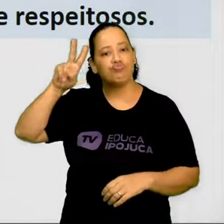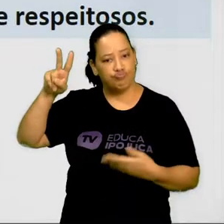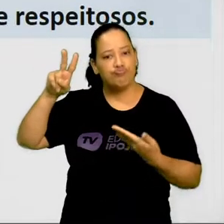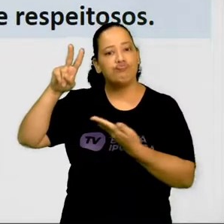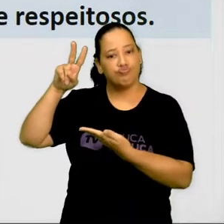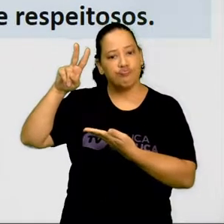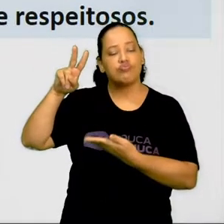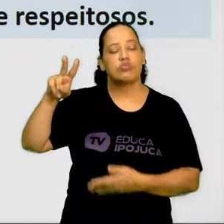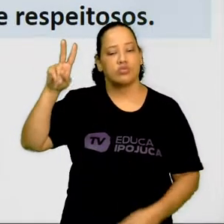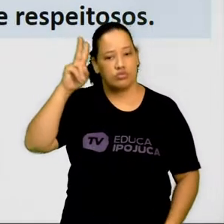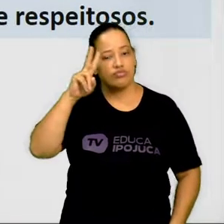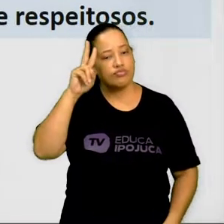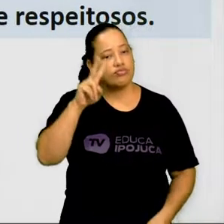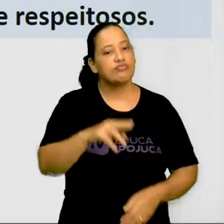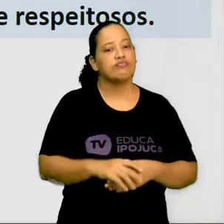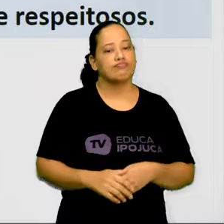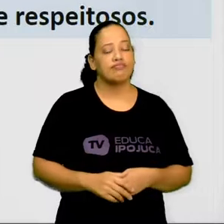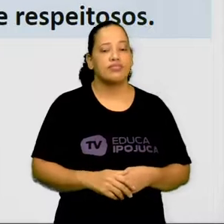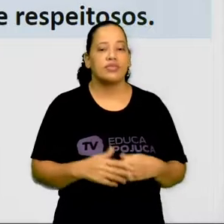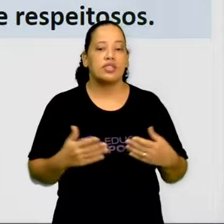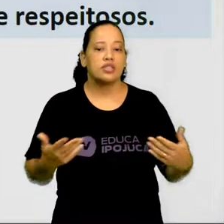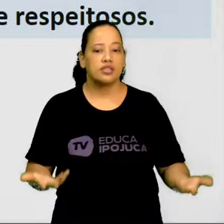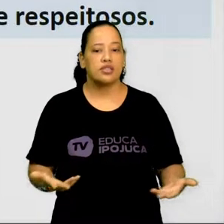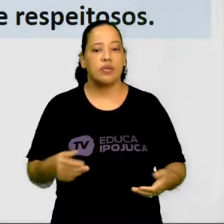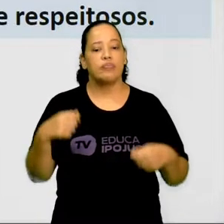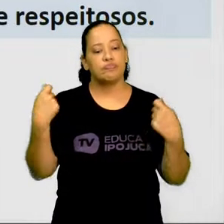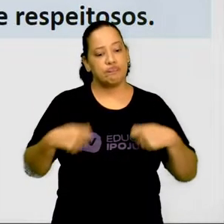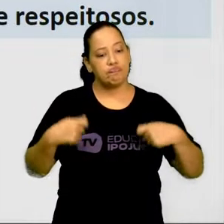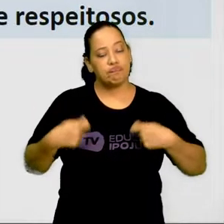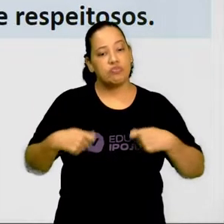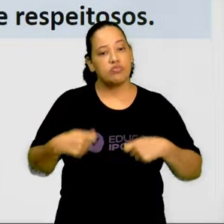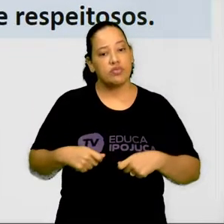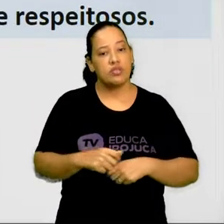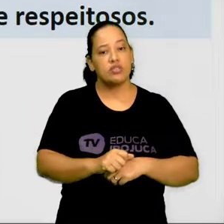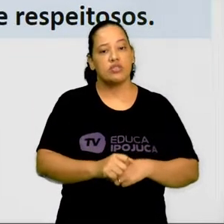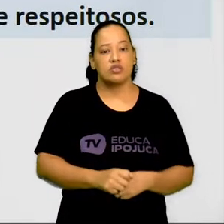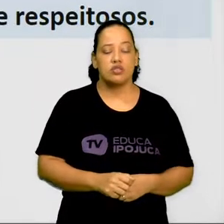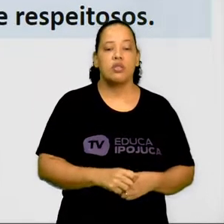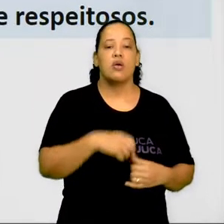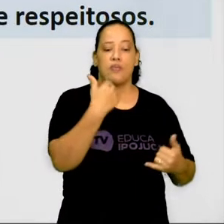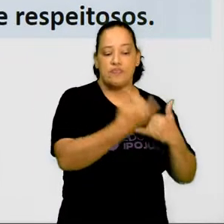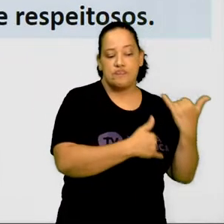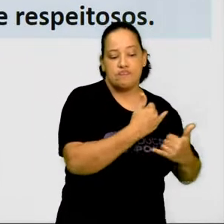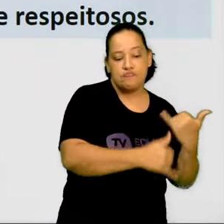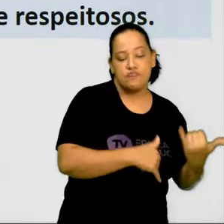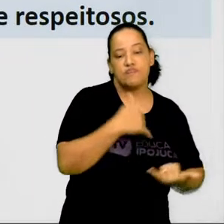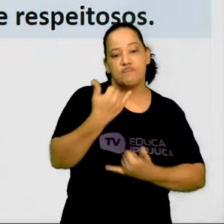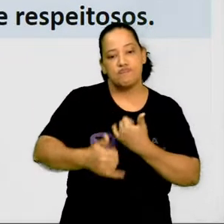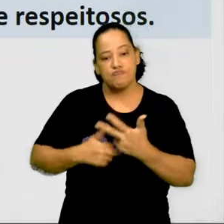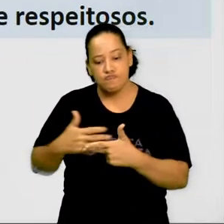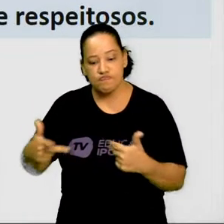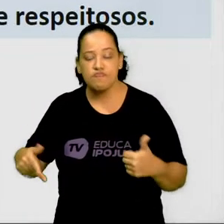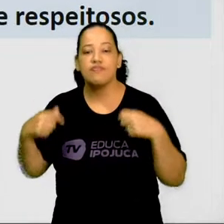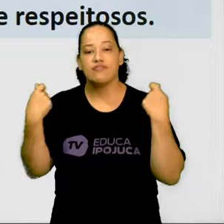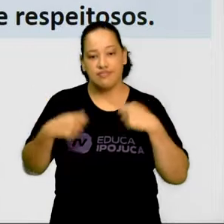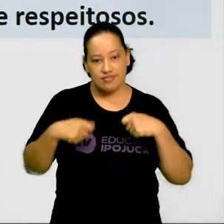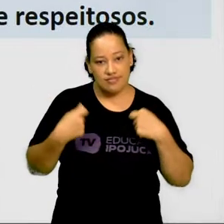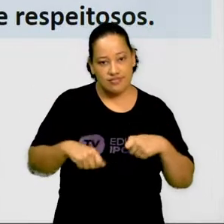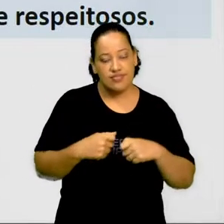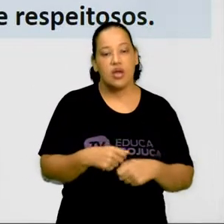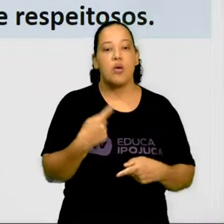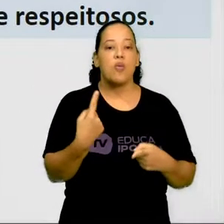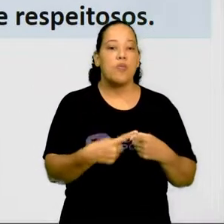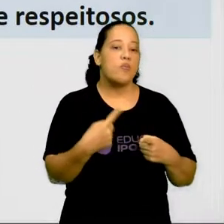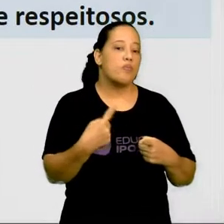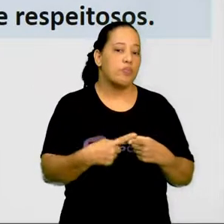fazem parte da nossa história e nunca devemos deixar de jogar ou brincar, pois nos